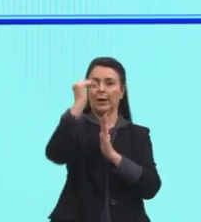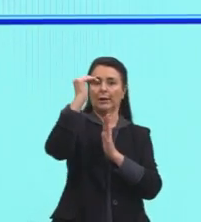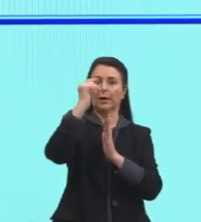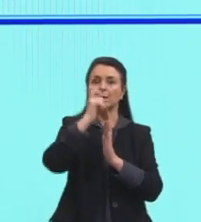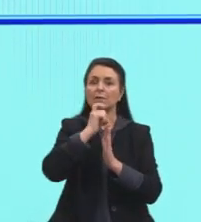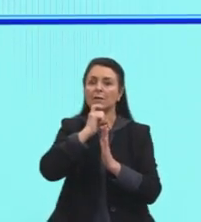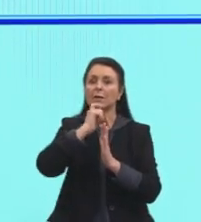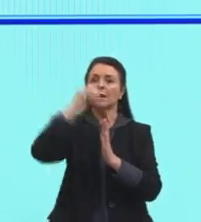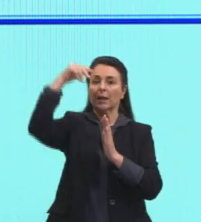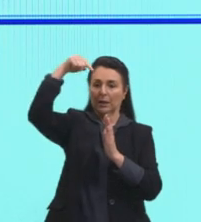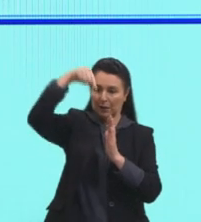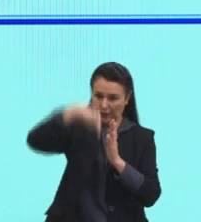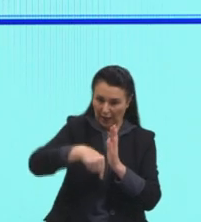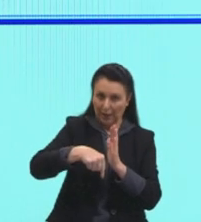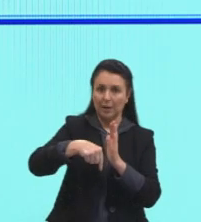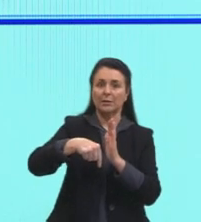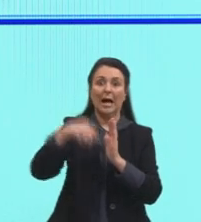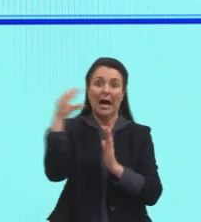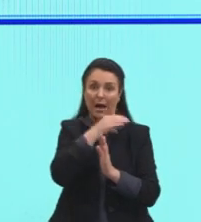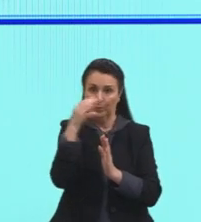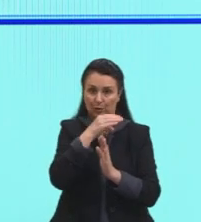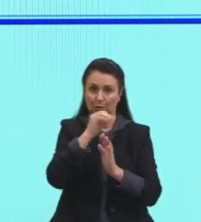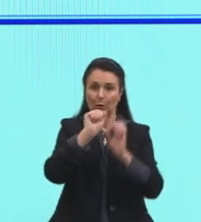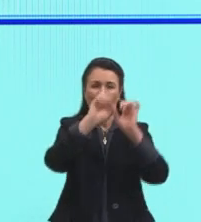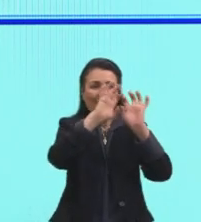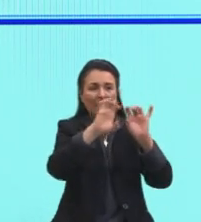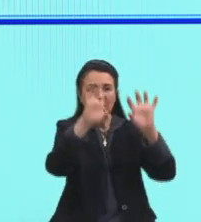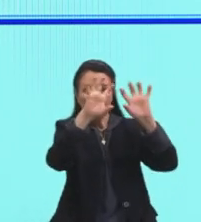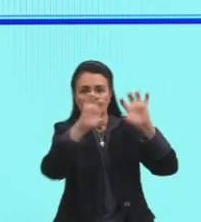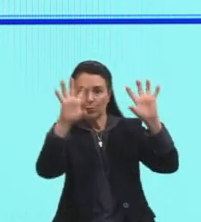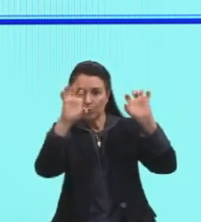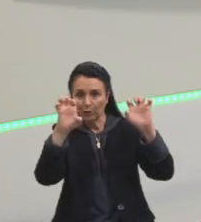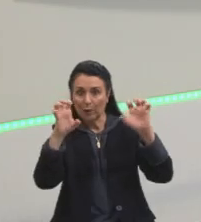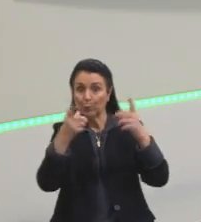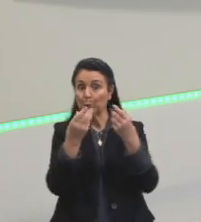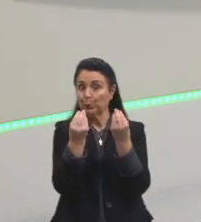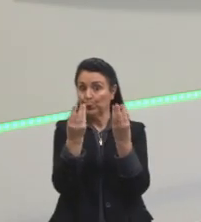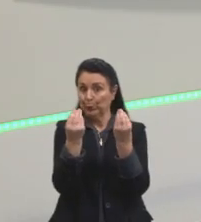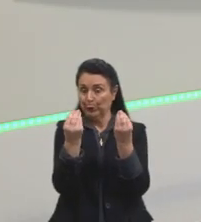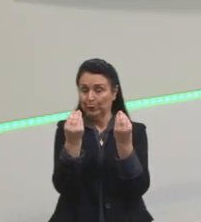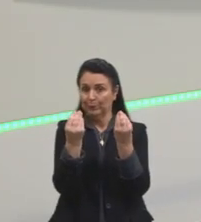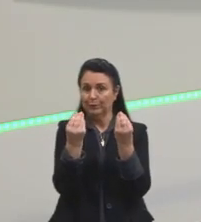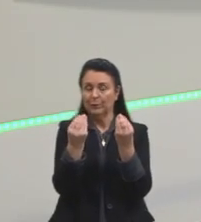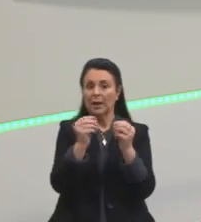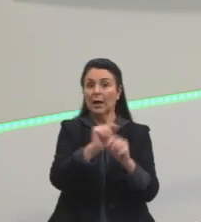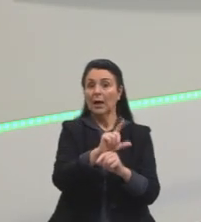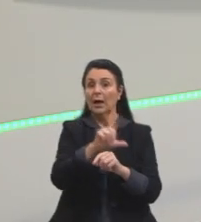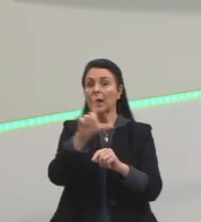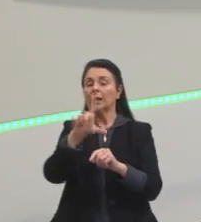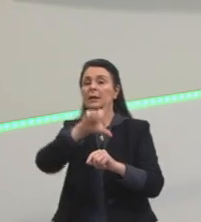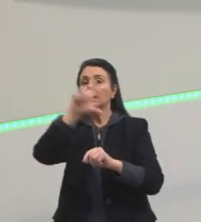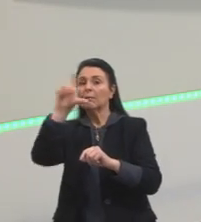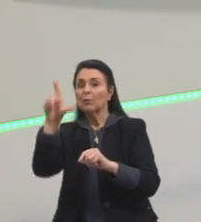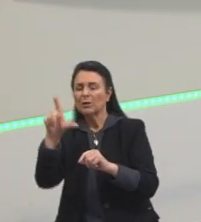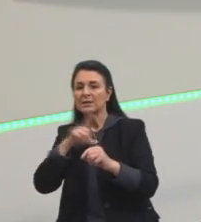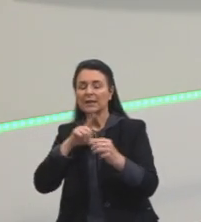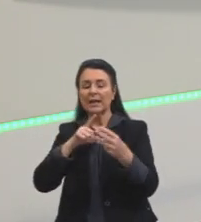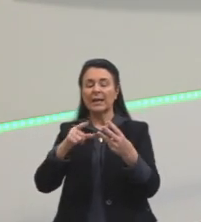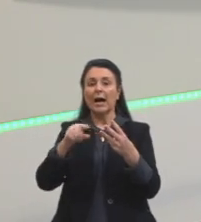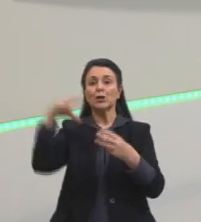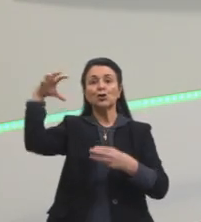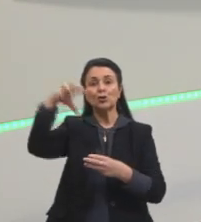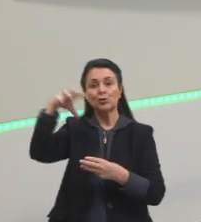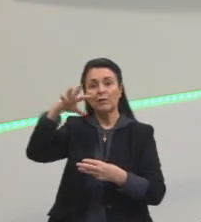rápido, então tu tem essa formação de nuvem muito grande. Do lado ali, então nós temos as chuvas frontais, que são